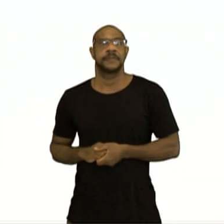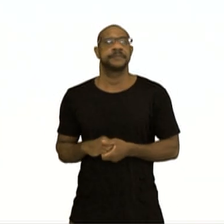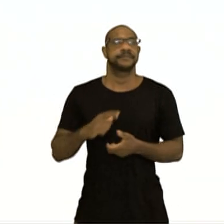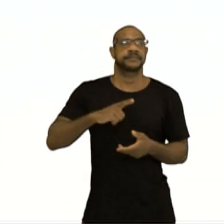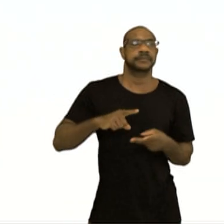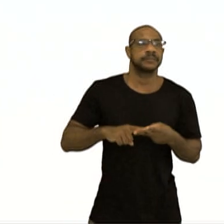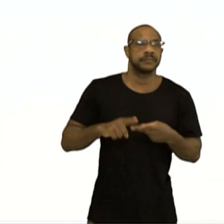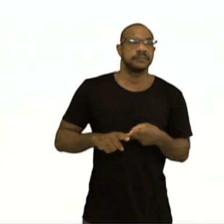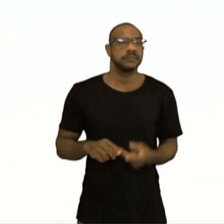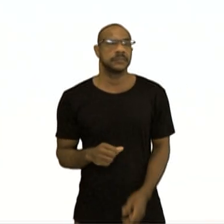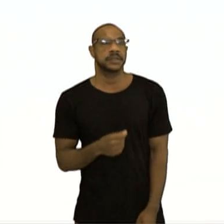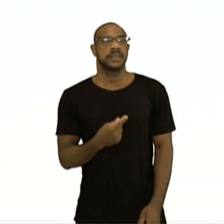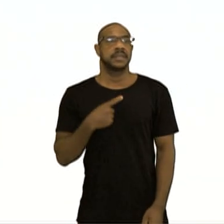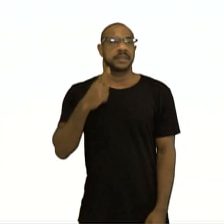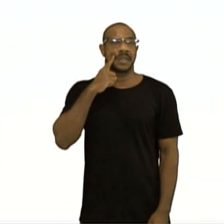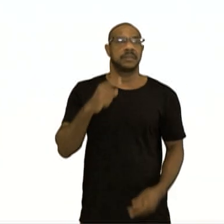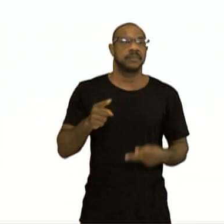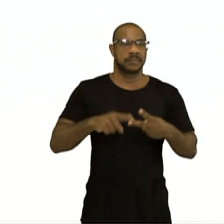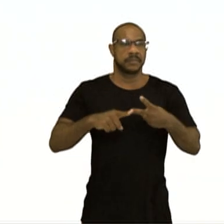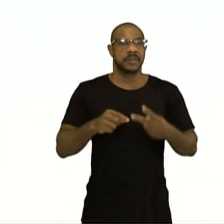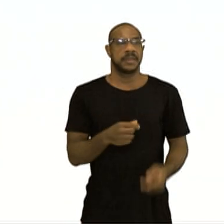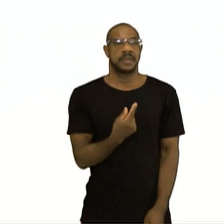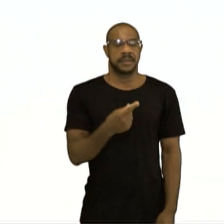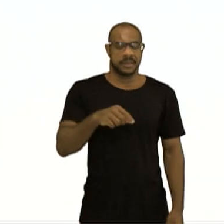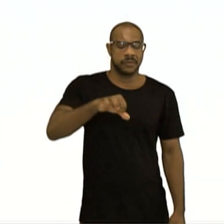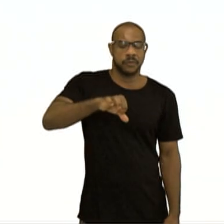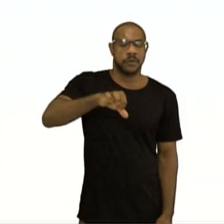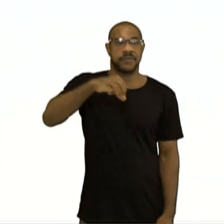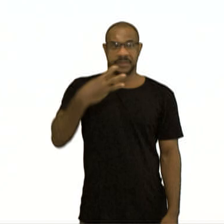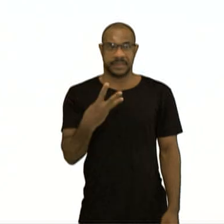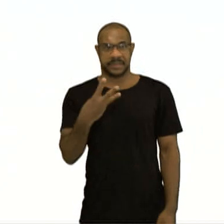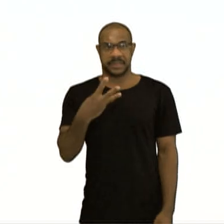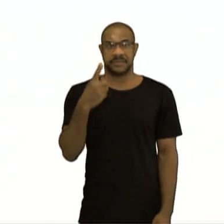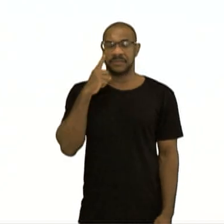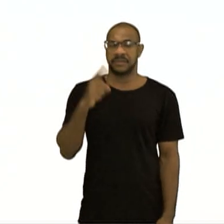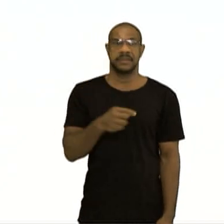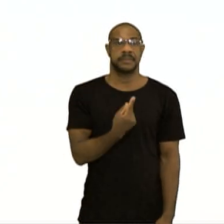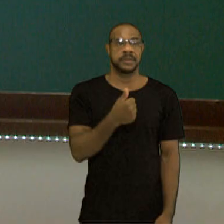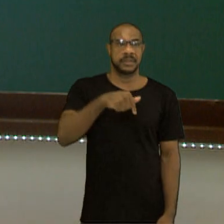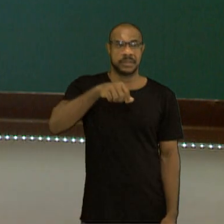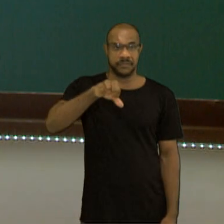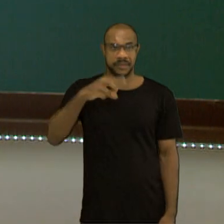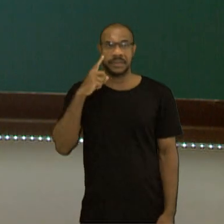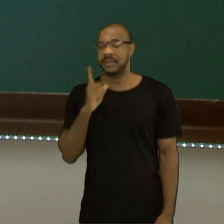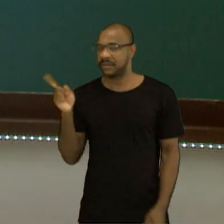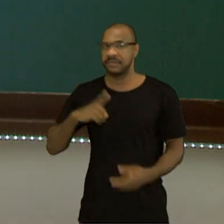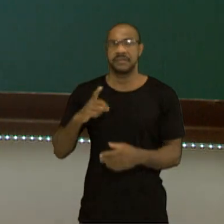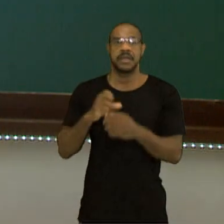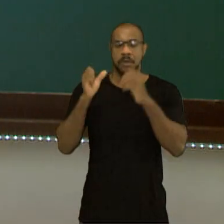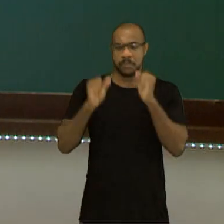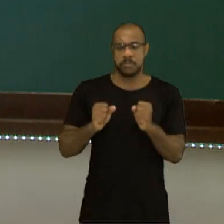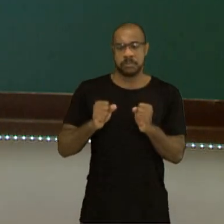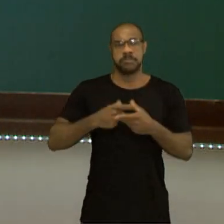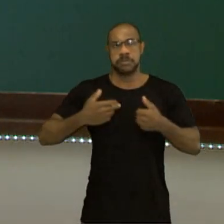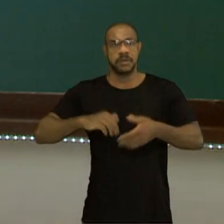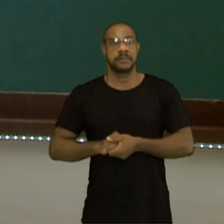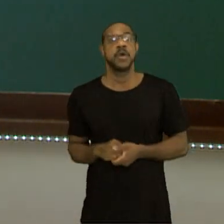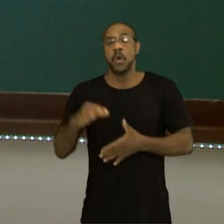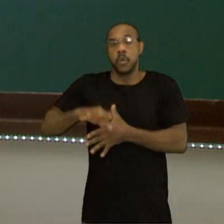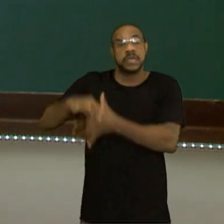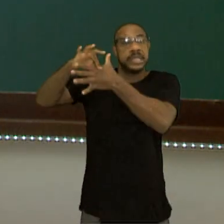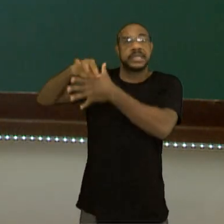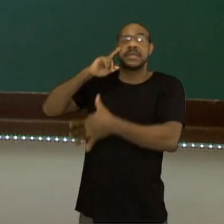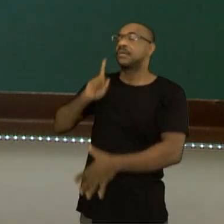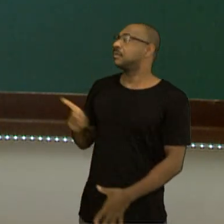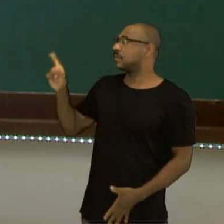XVI e Maria Antonieta vão acabar sendo guilhotinados pela força do terceiro estado. Os líderes